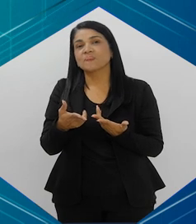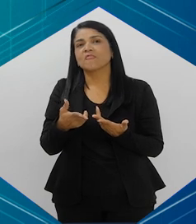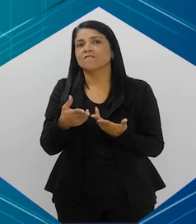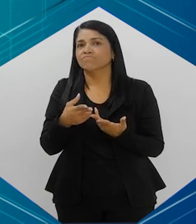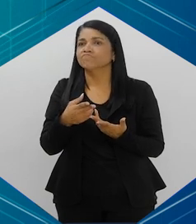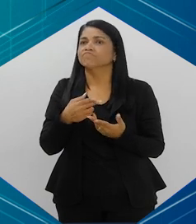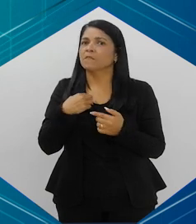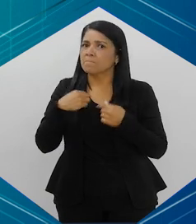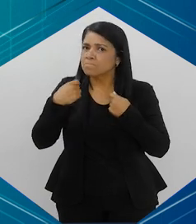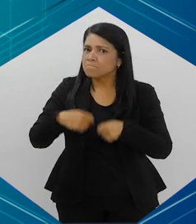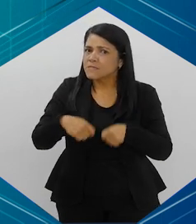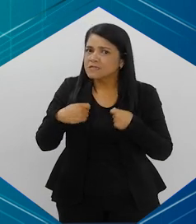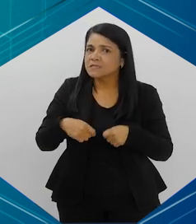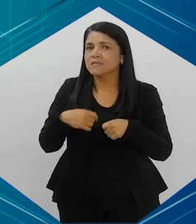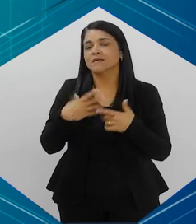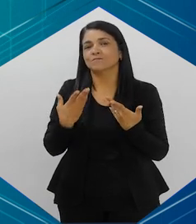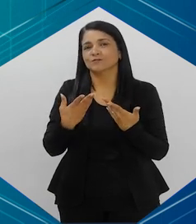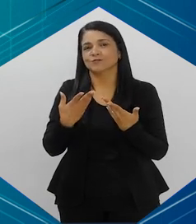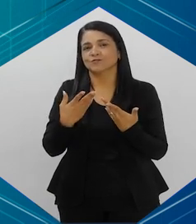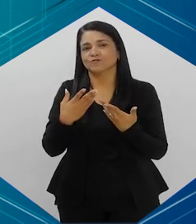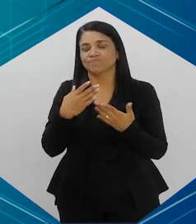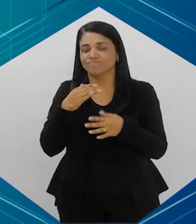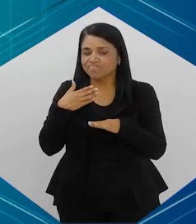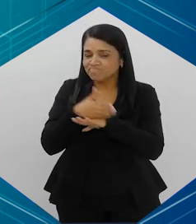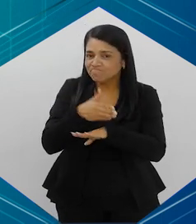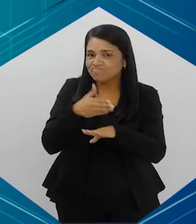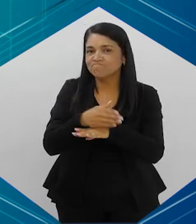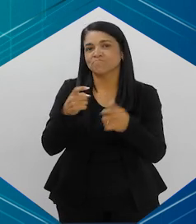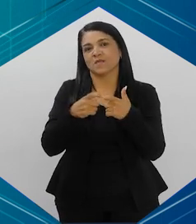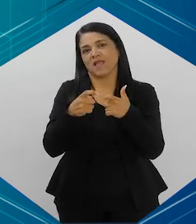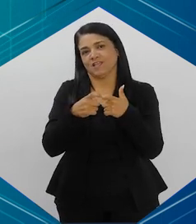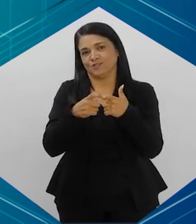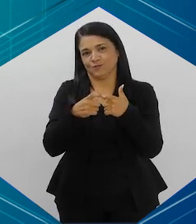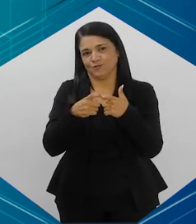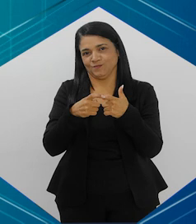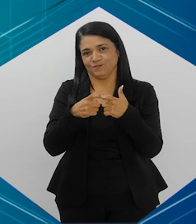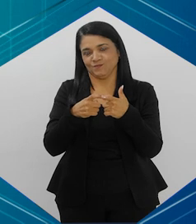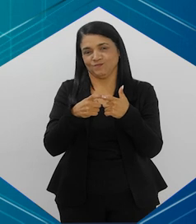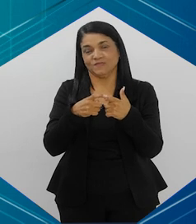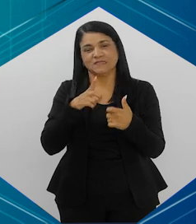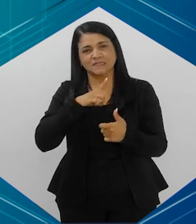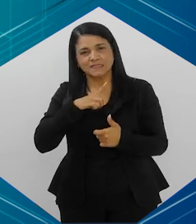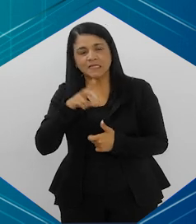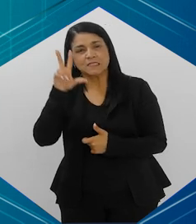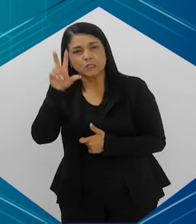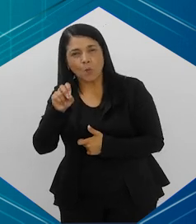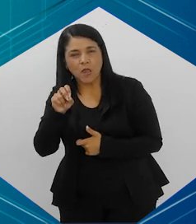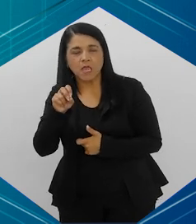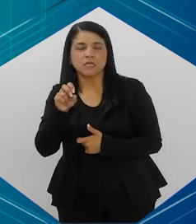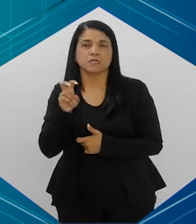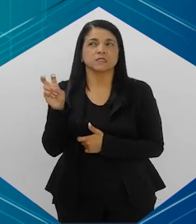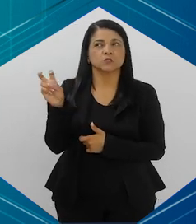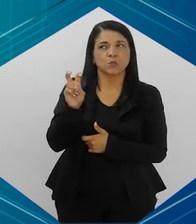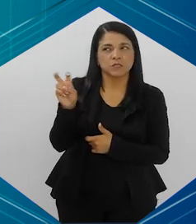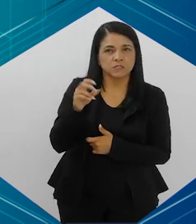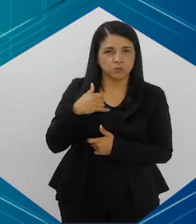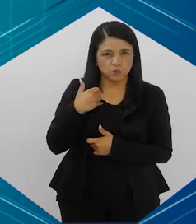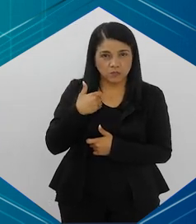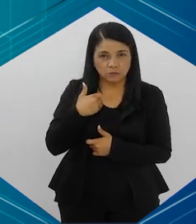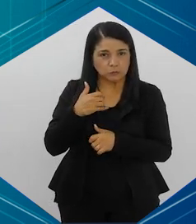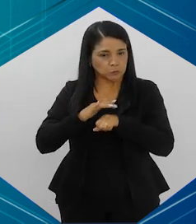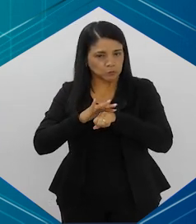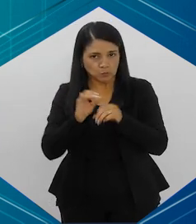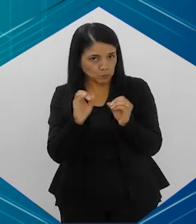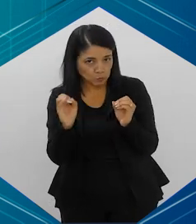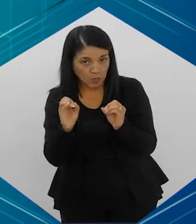Então, vamos ao... O que eu falo é isso. Vá ao médico. Se você tem 50 anos, 55 anos, e